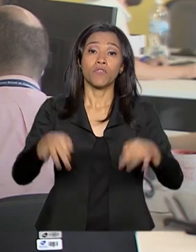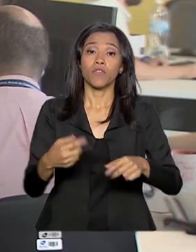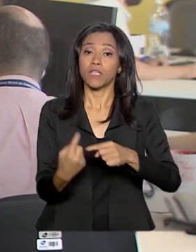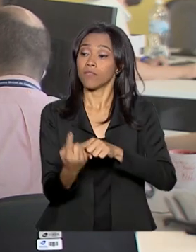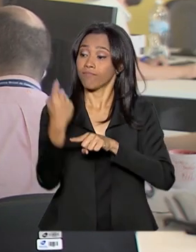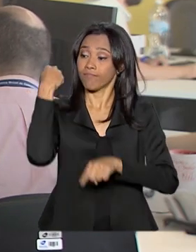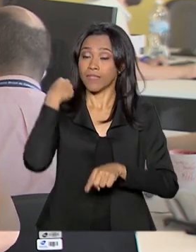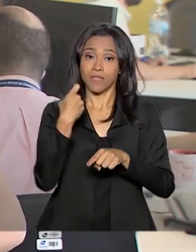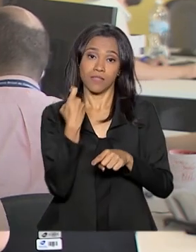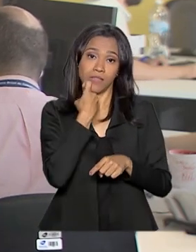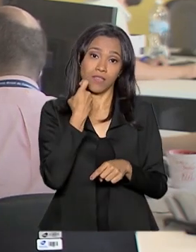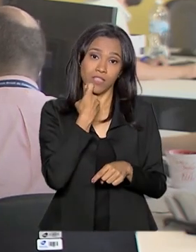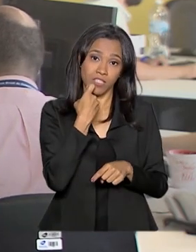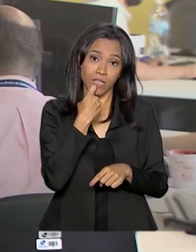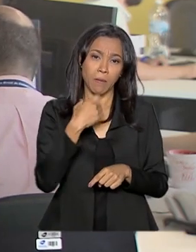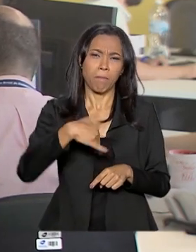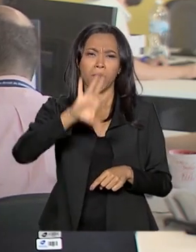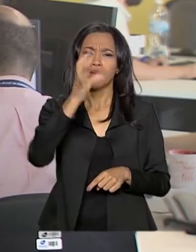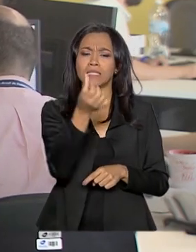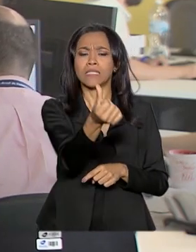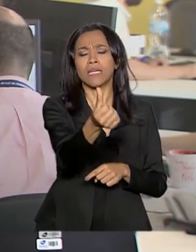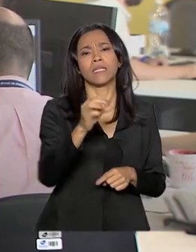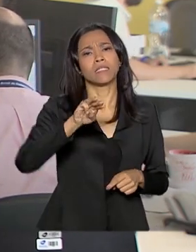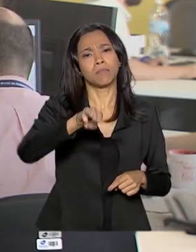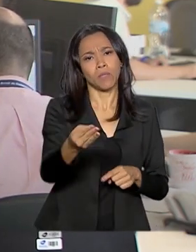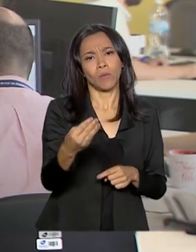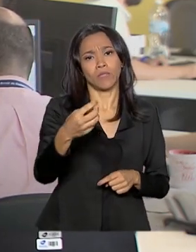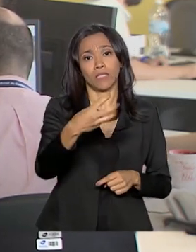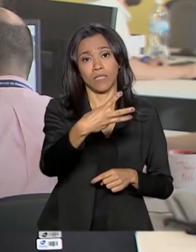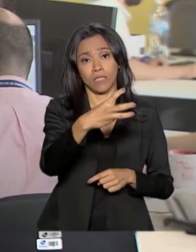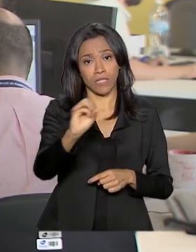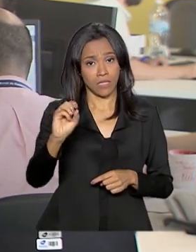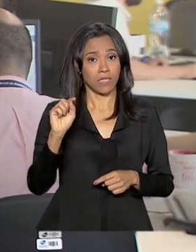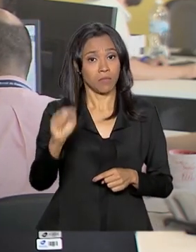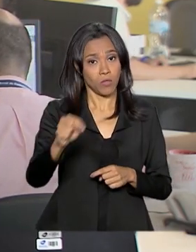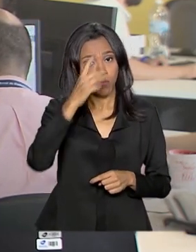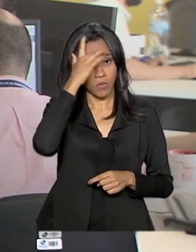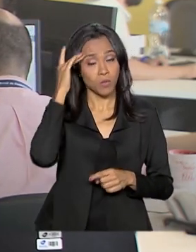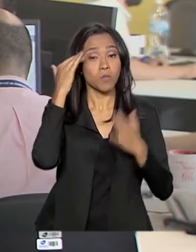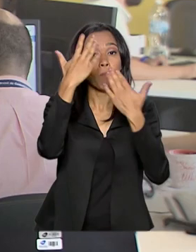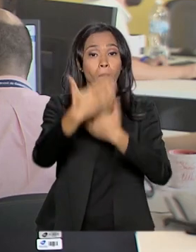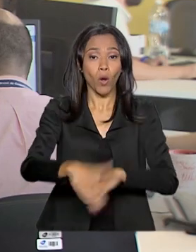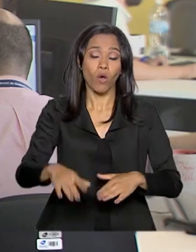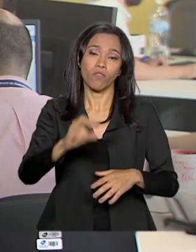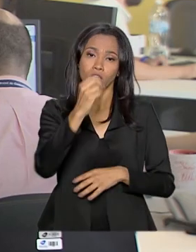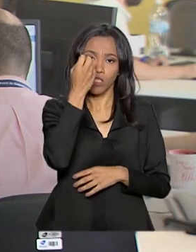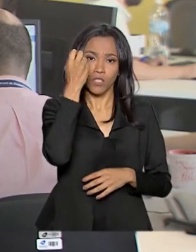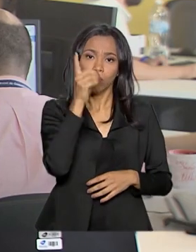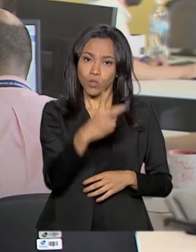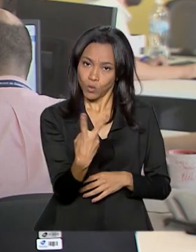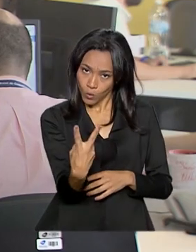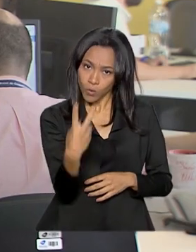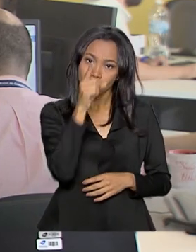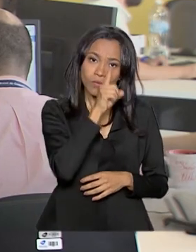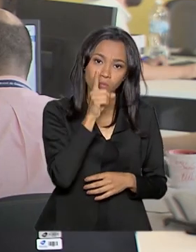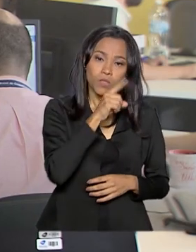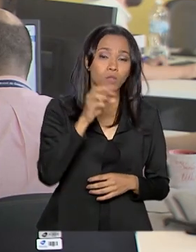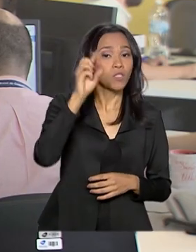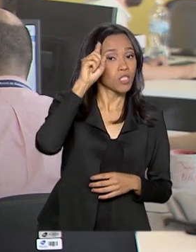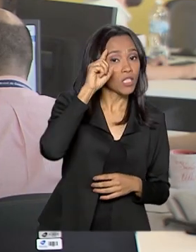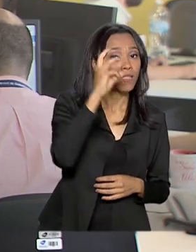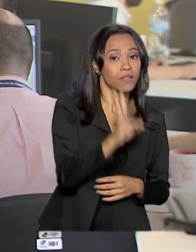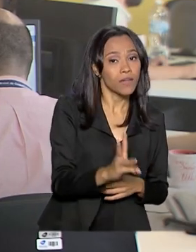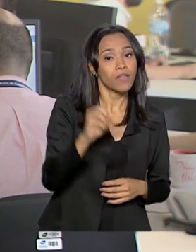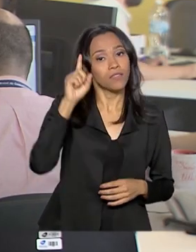na última sexta-feira com mais de 6 milhões e 300 mil pessoas. As provas serão aplicadas em dois domingos, 3 e